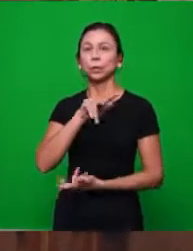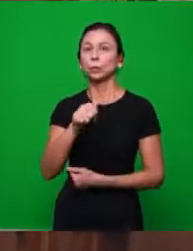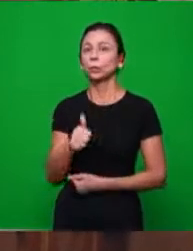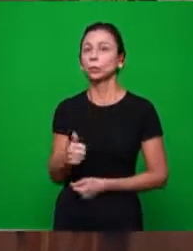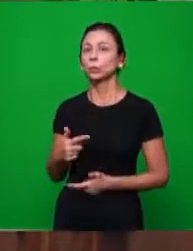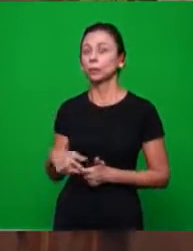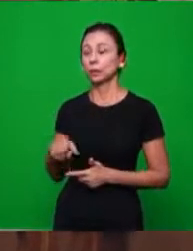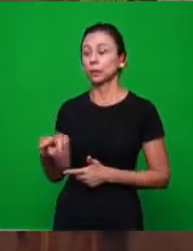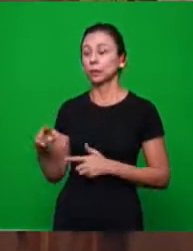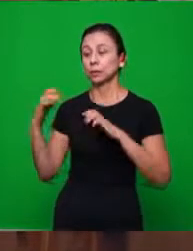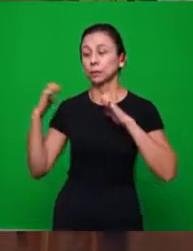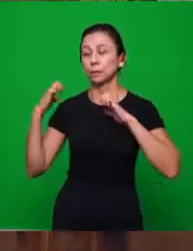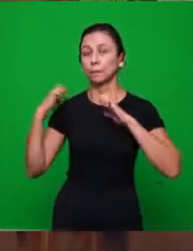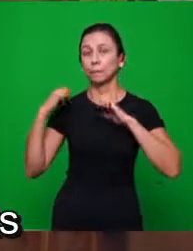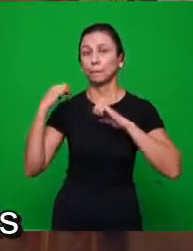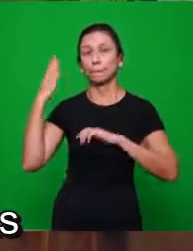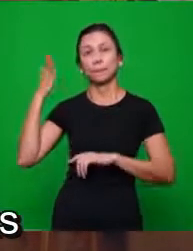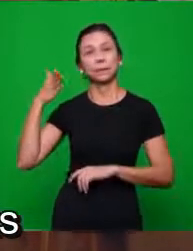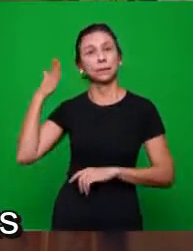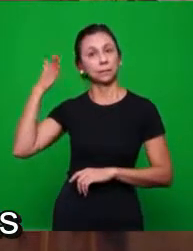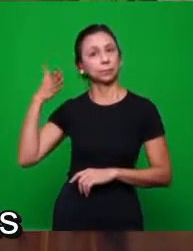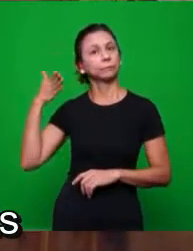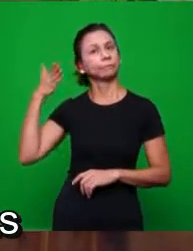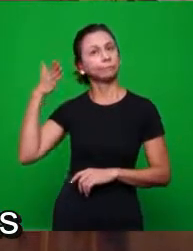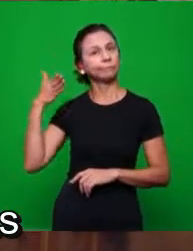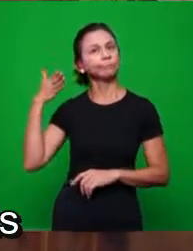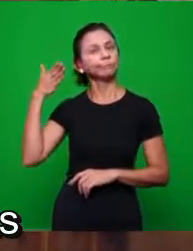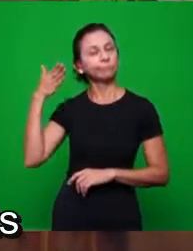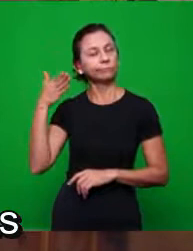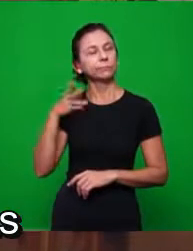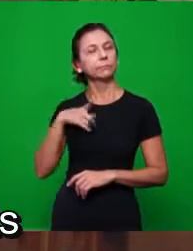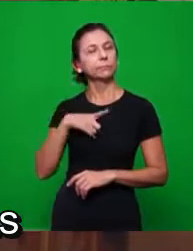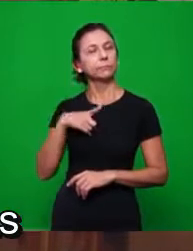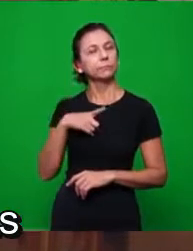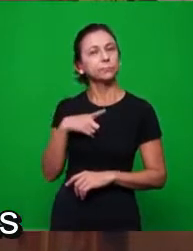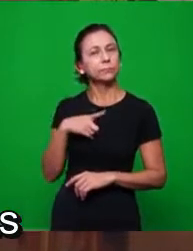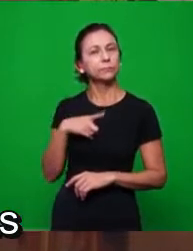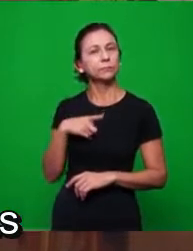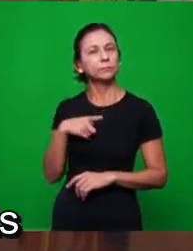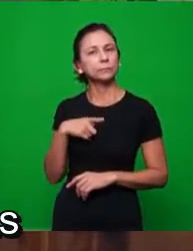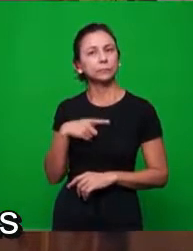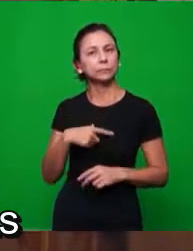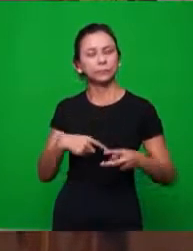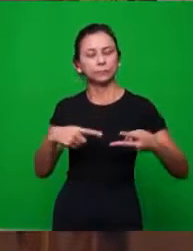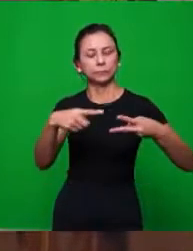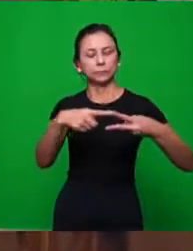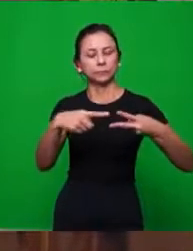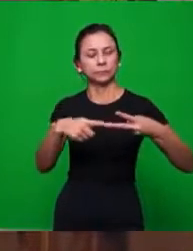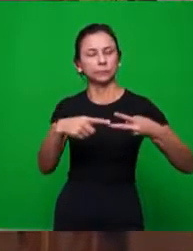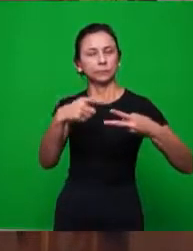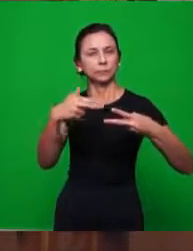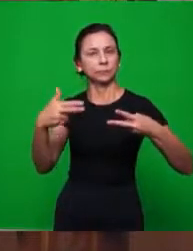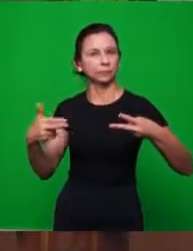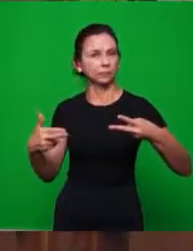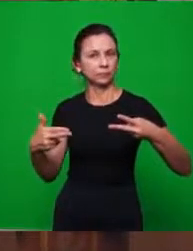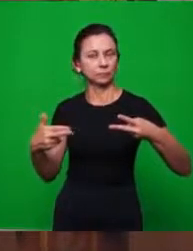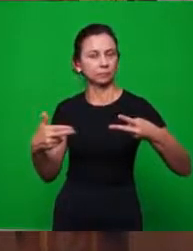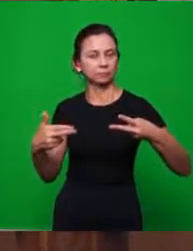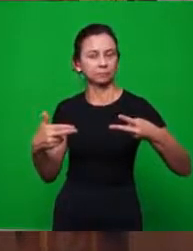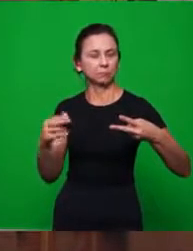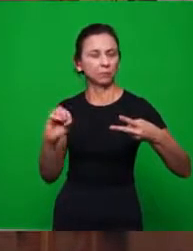mensagem, e essa mensagem levava-se em conta dois aspectos, ou duas